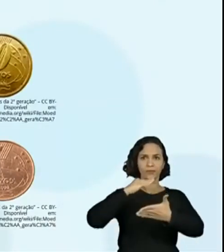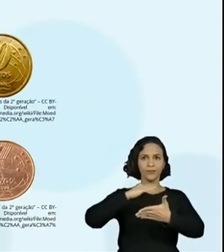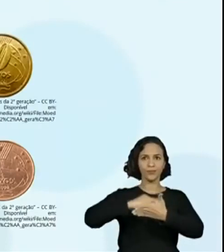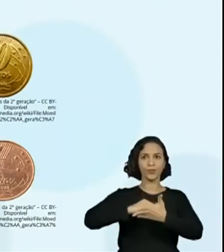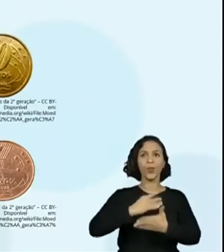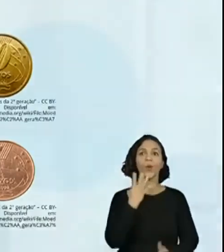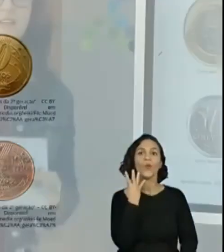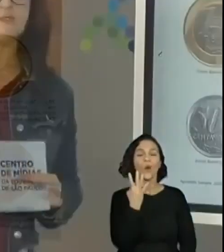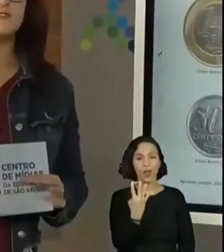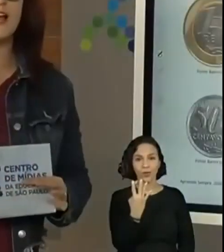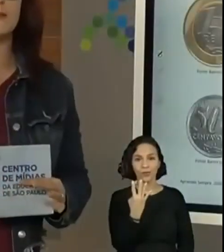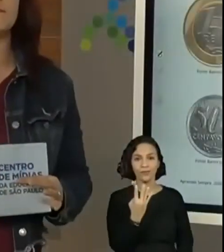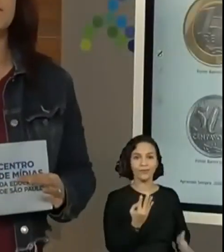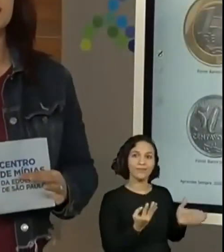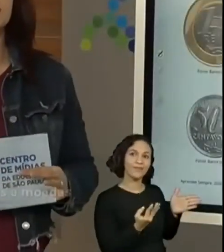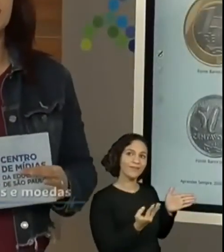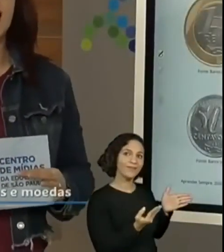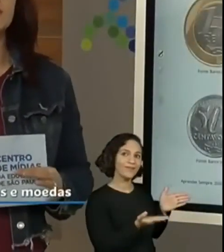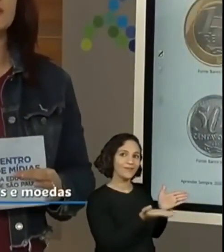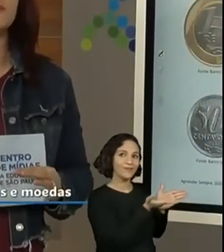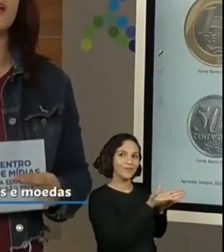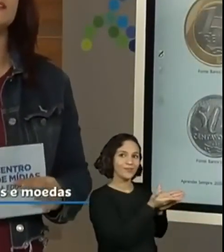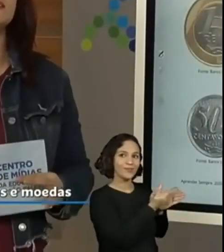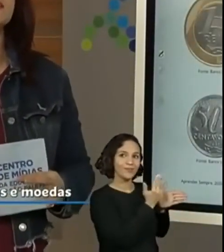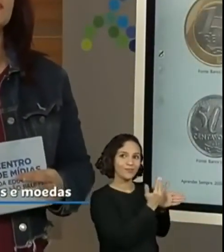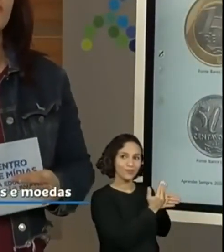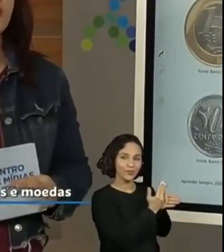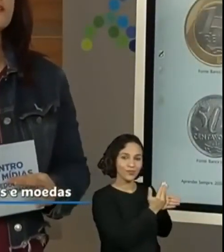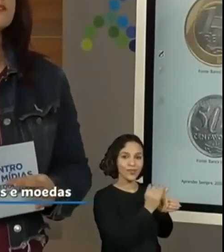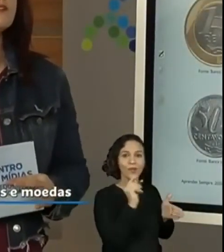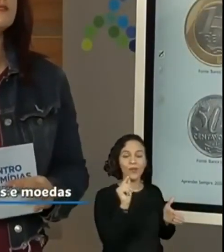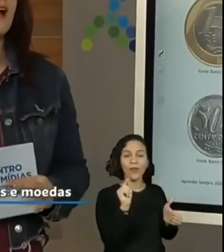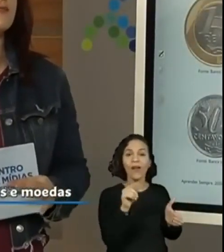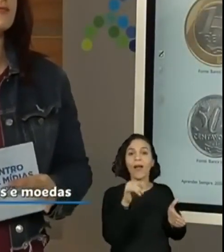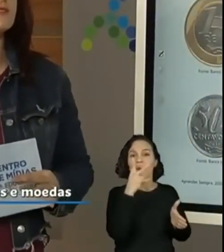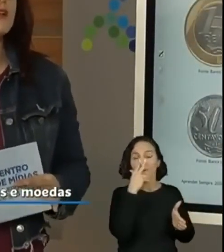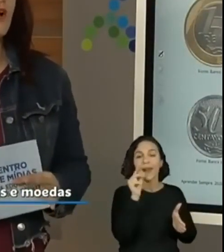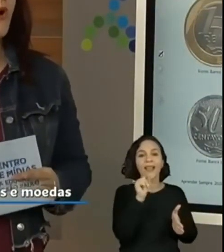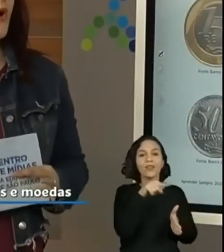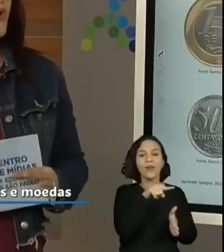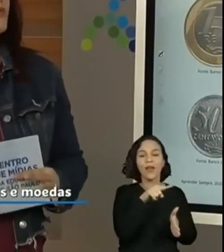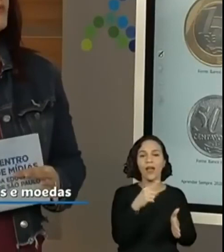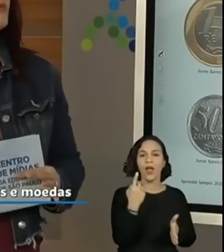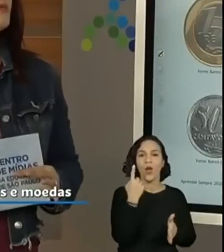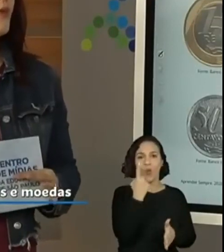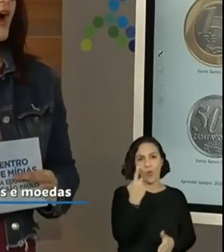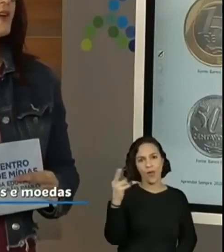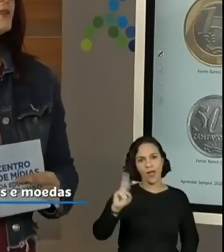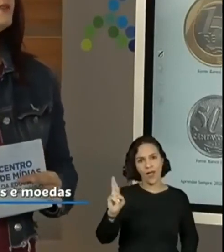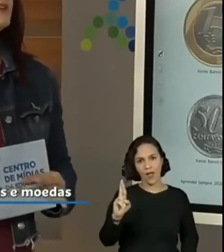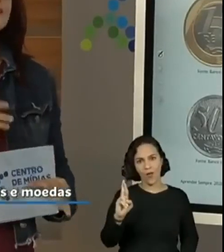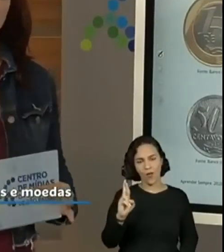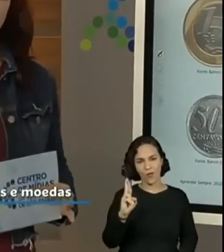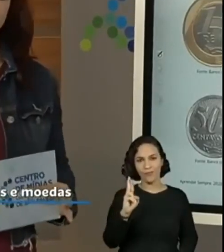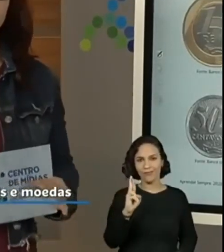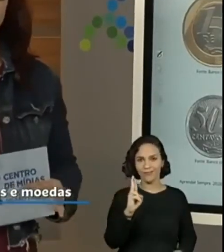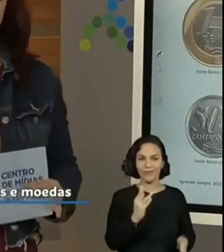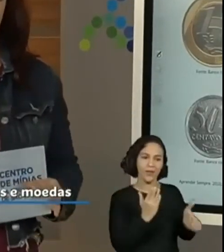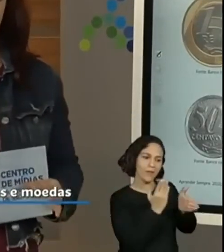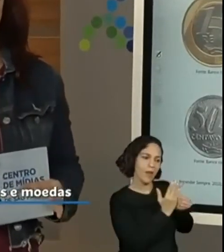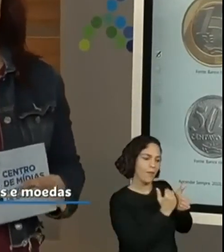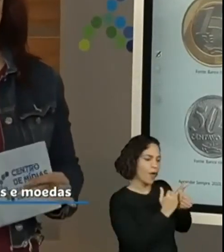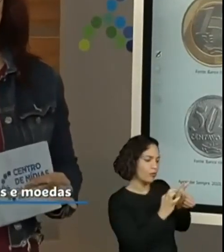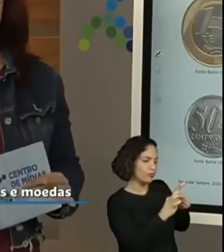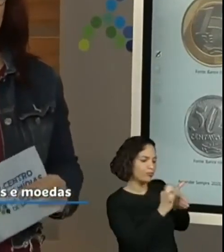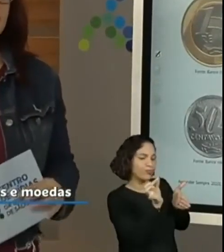a moeda de 25 centavos vale metade da moeda de 50 centavos. Ou um quarto da moeda